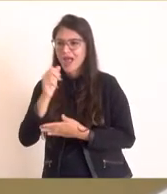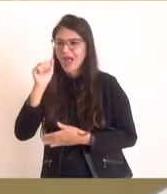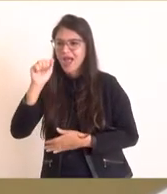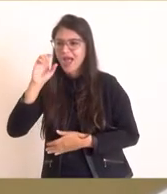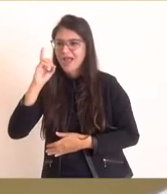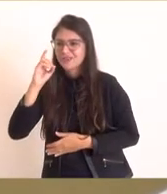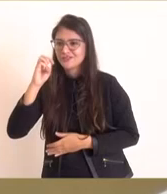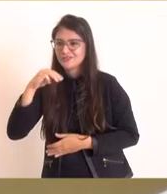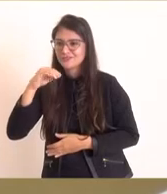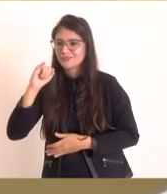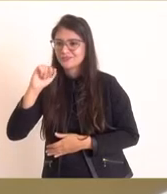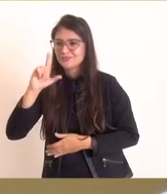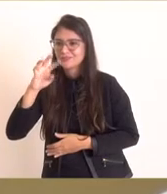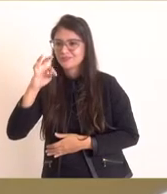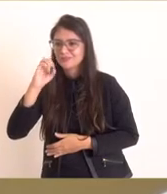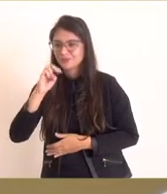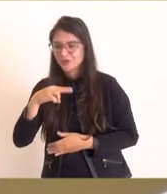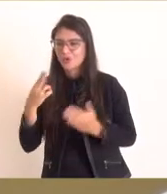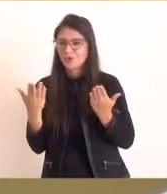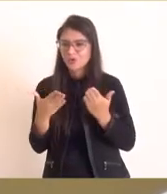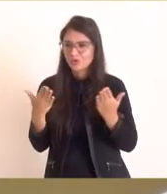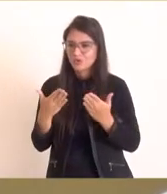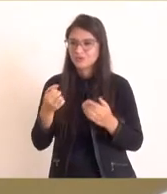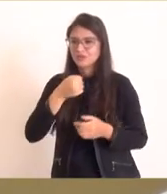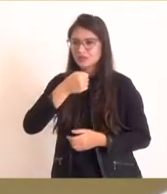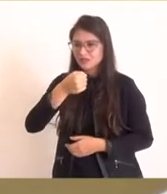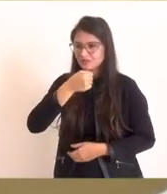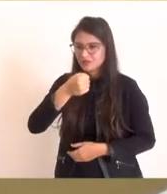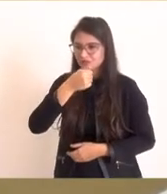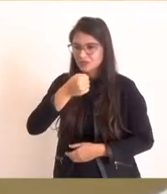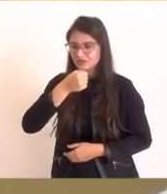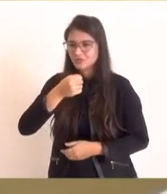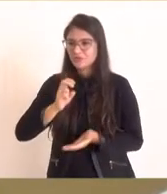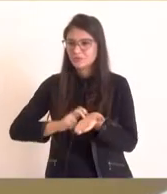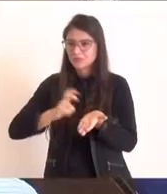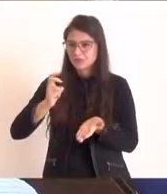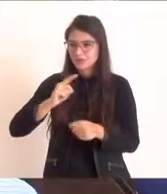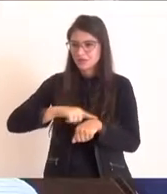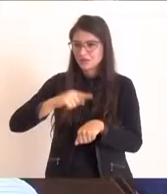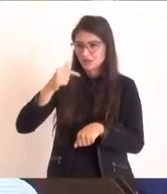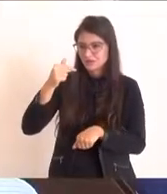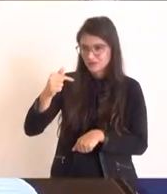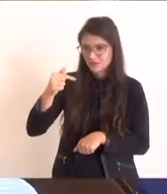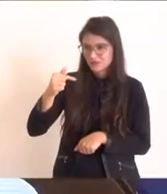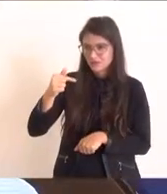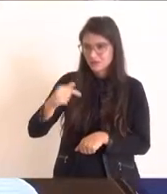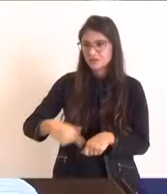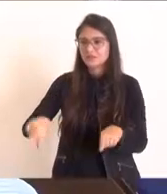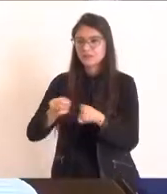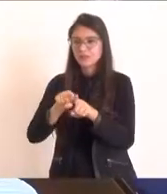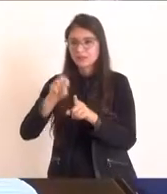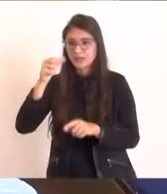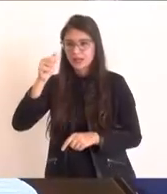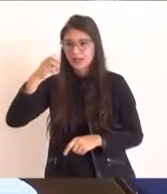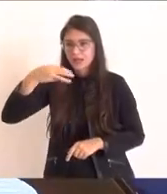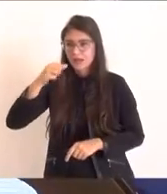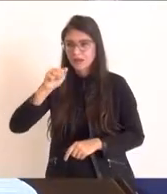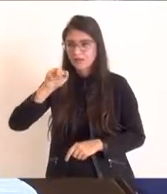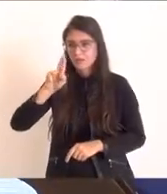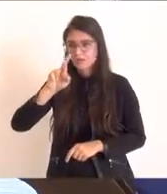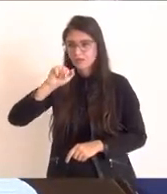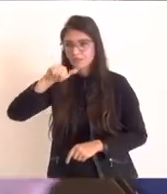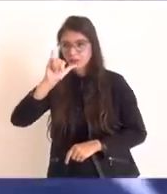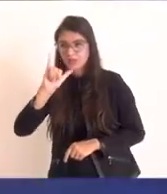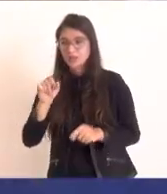Que hoje nos entrevistou, volta das sete da manhã. O Amaury e Valério, também, da Rádio Onda. Saudar o